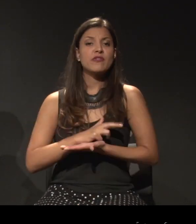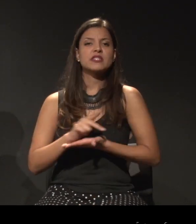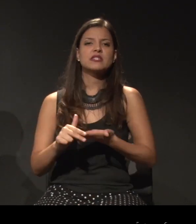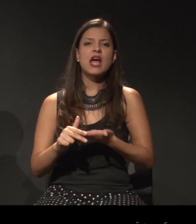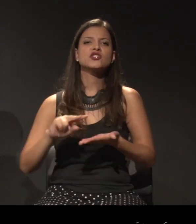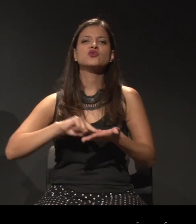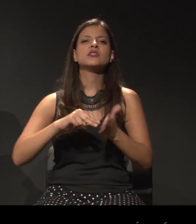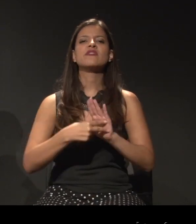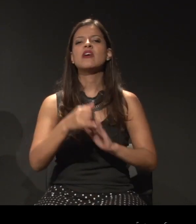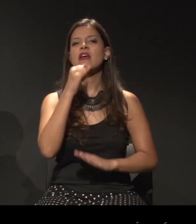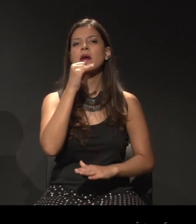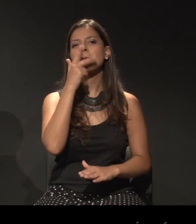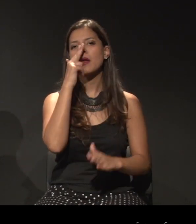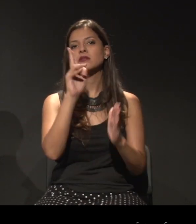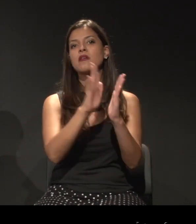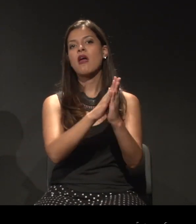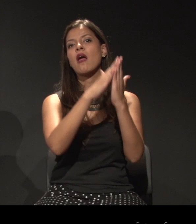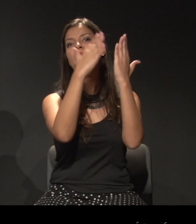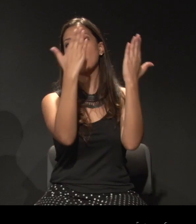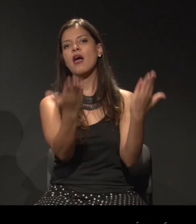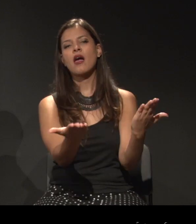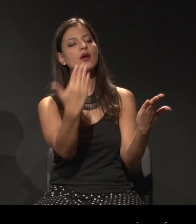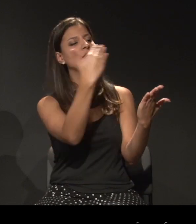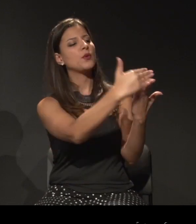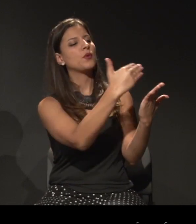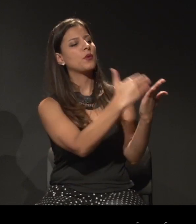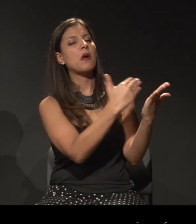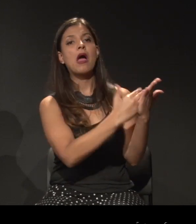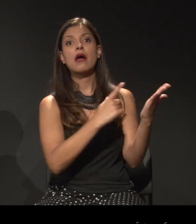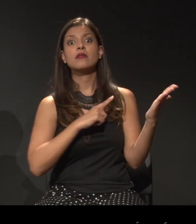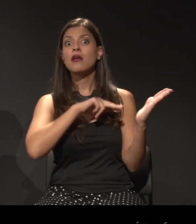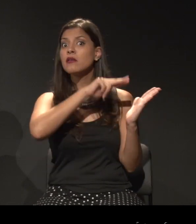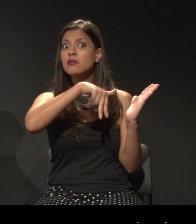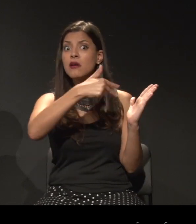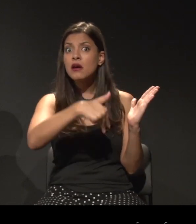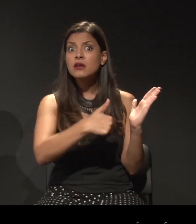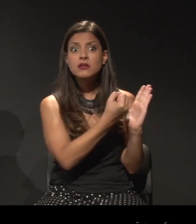diversidade não é você abrir e olha quantos estilos de dança nós temos aqui,